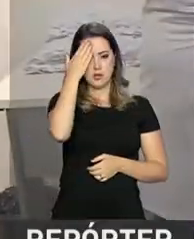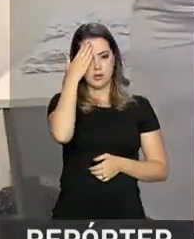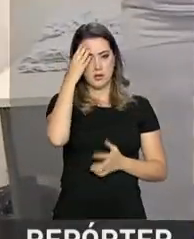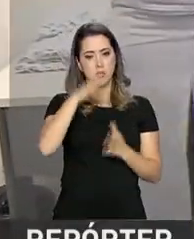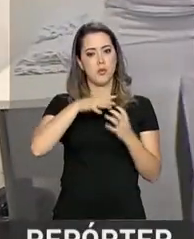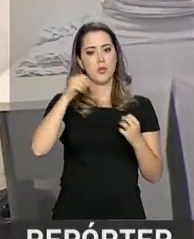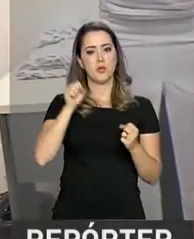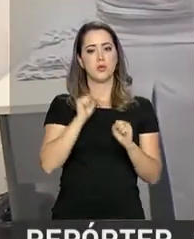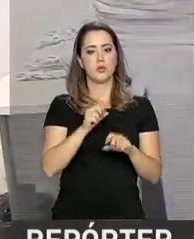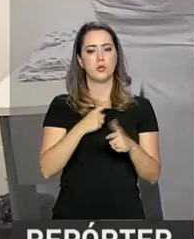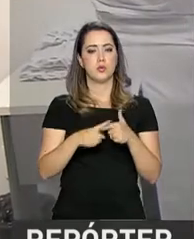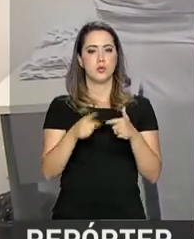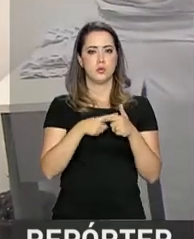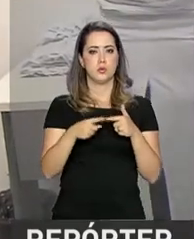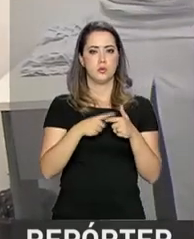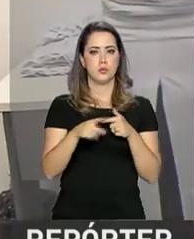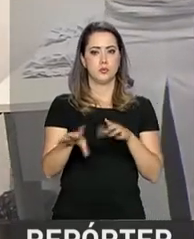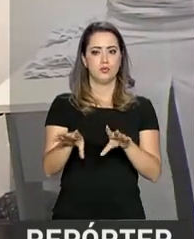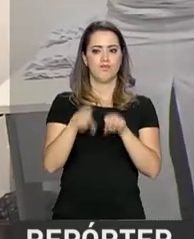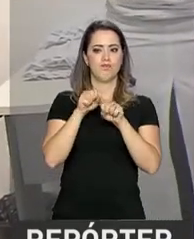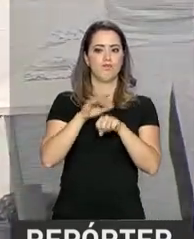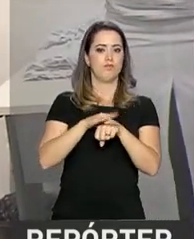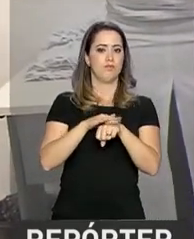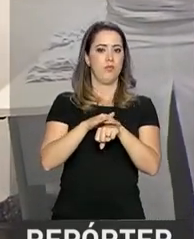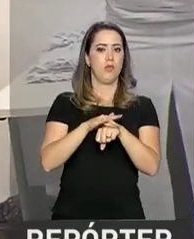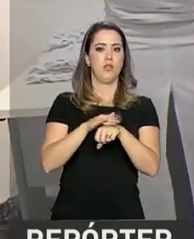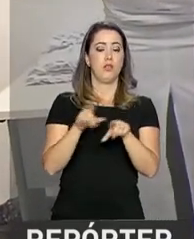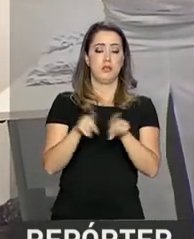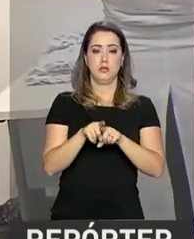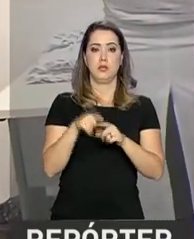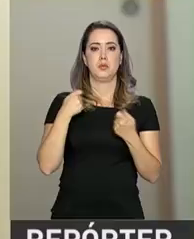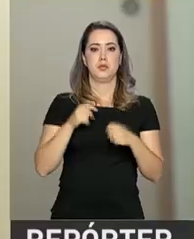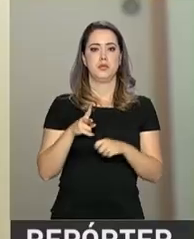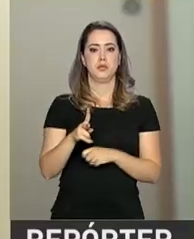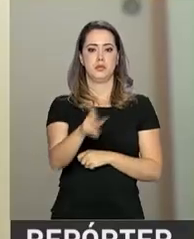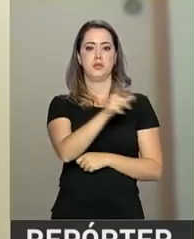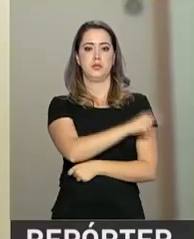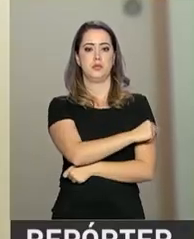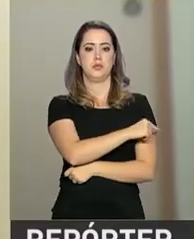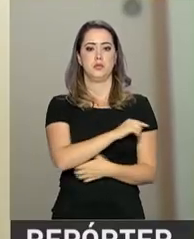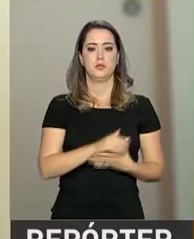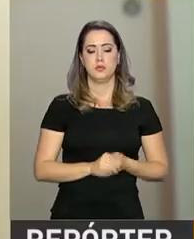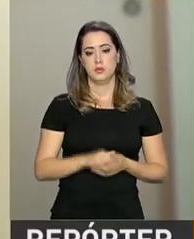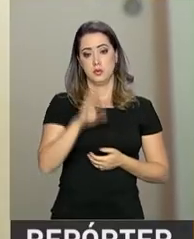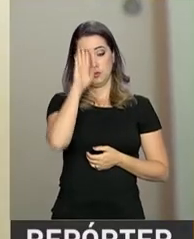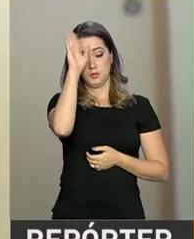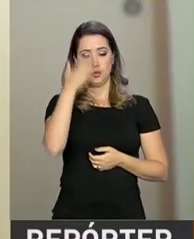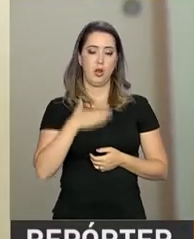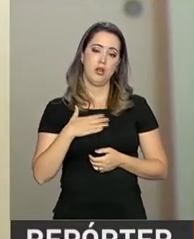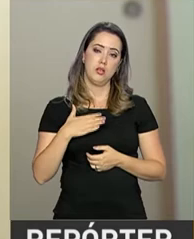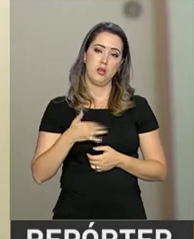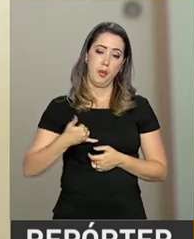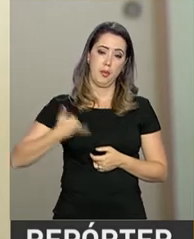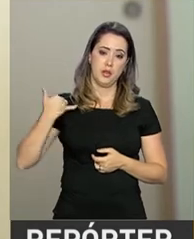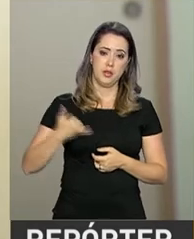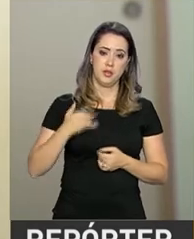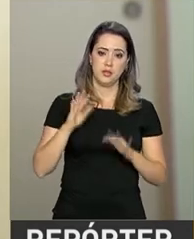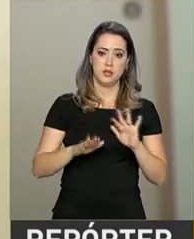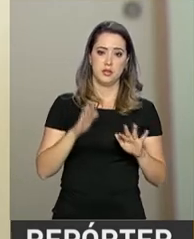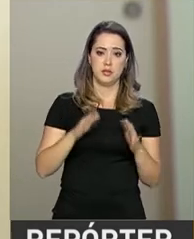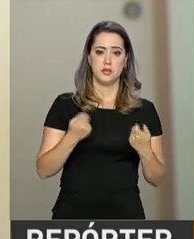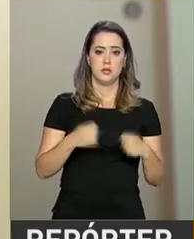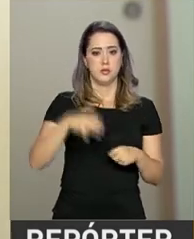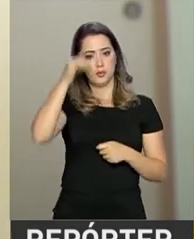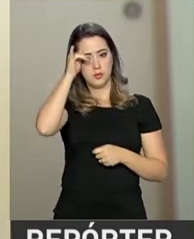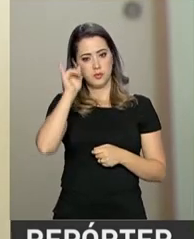complicações pela doença e não deixa de se vacinar todo ano. Principalmente na minha idade, a gente tem que prevenir